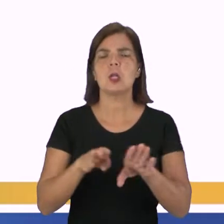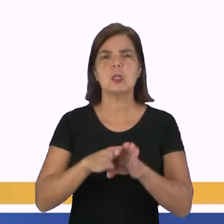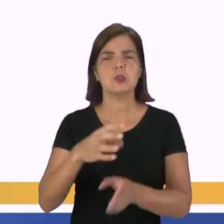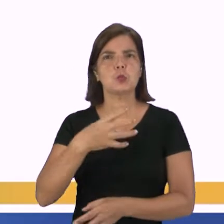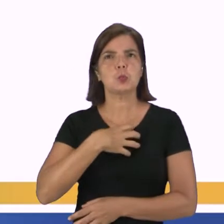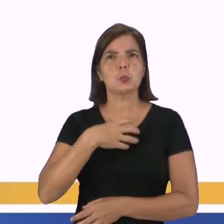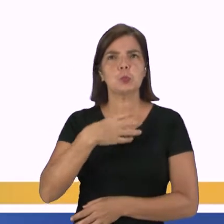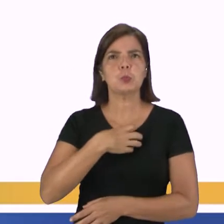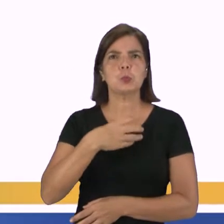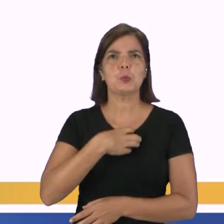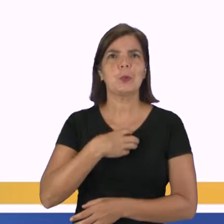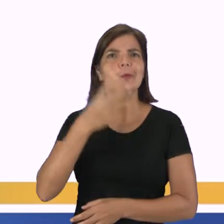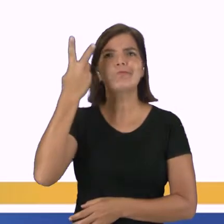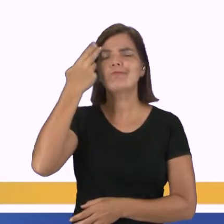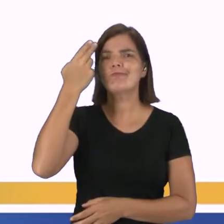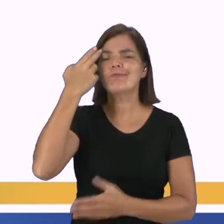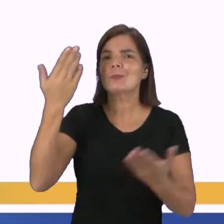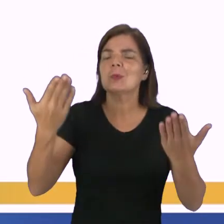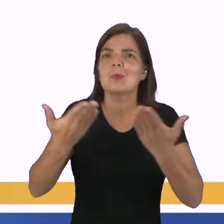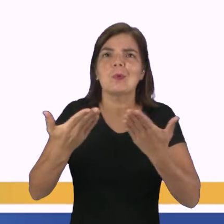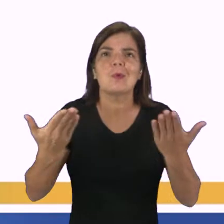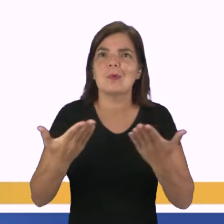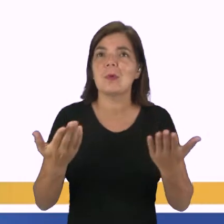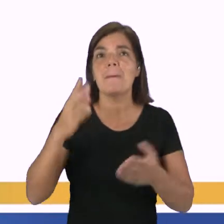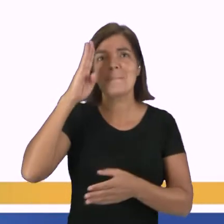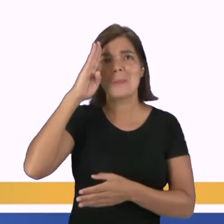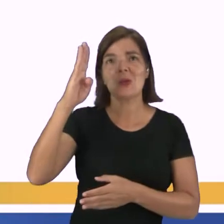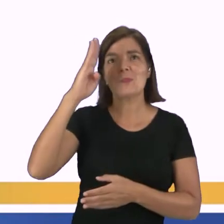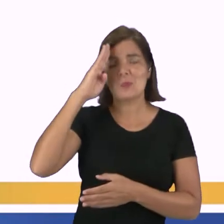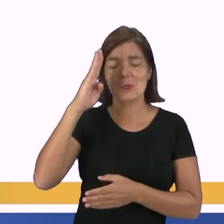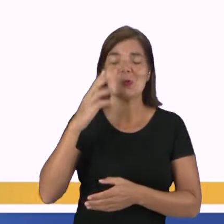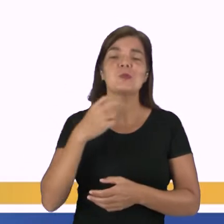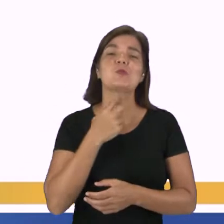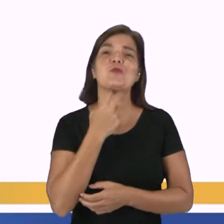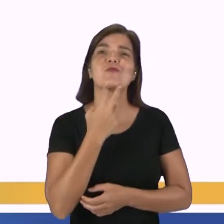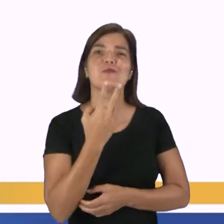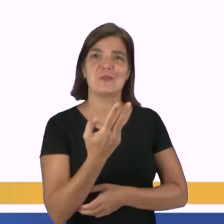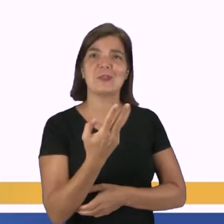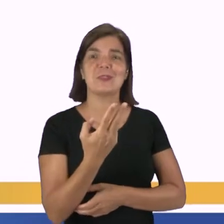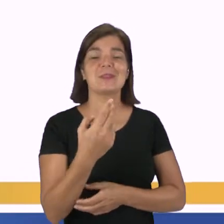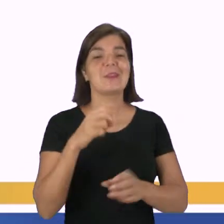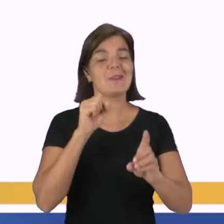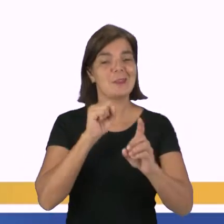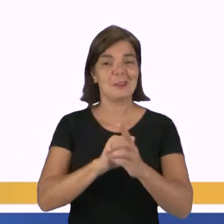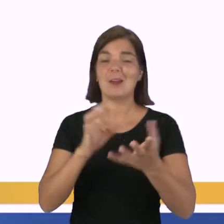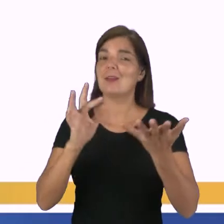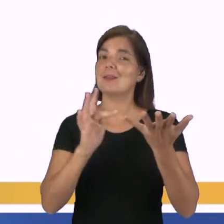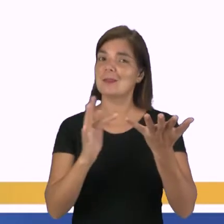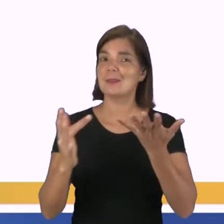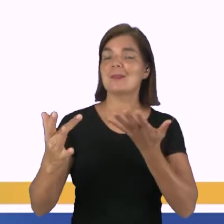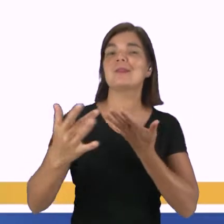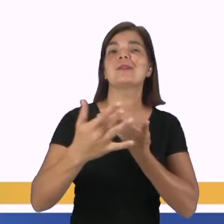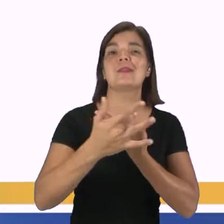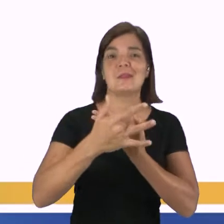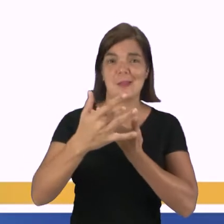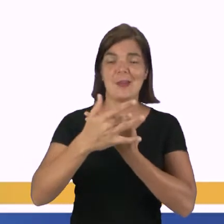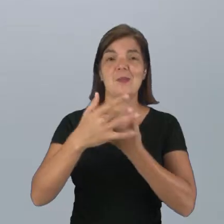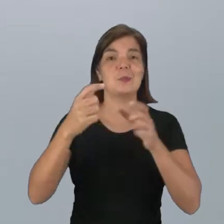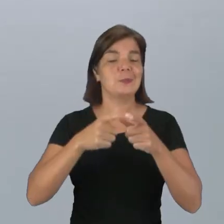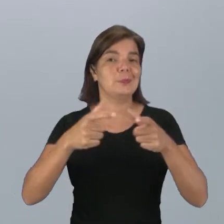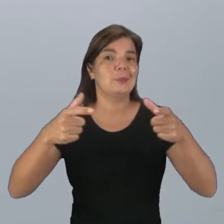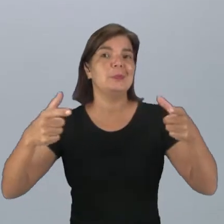comportamento tem sido comum nos dias atuais, principalmente com o espaço de voz que as redes sociais abriram e